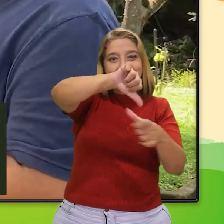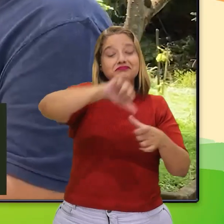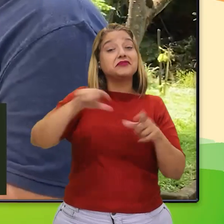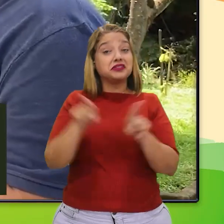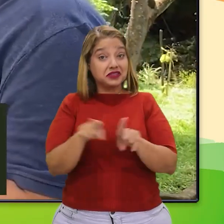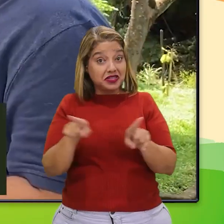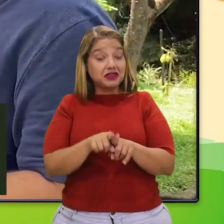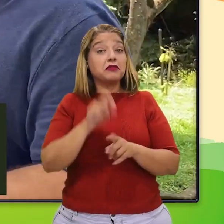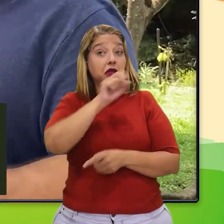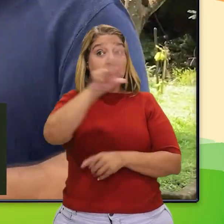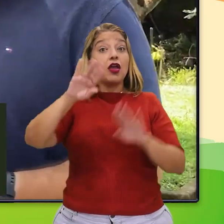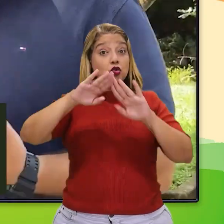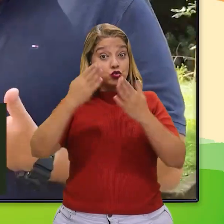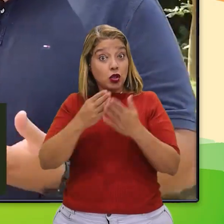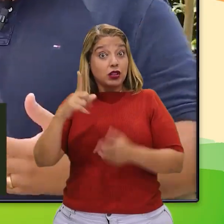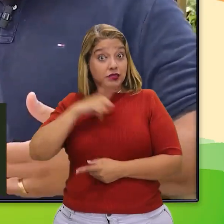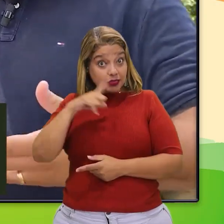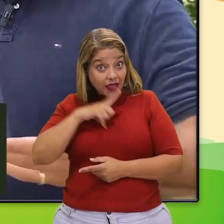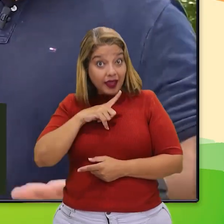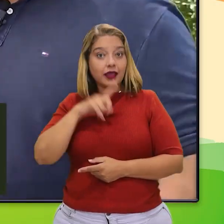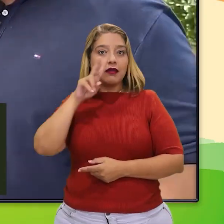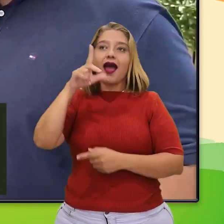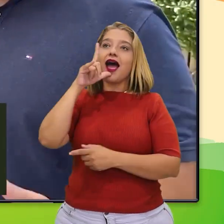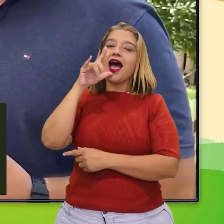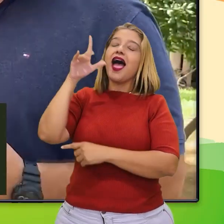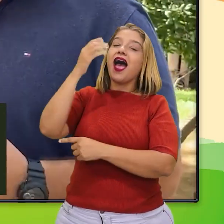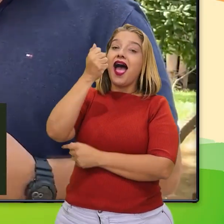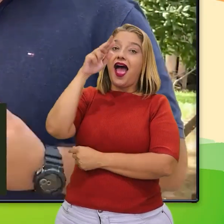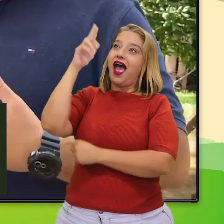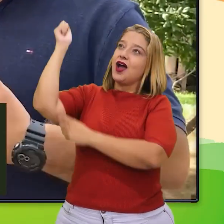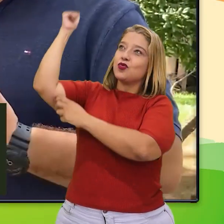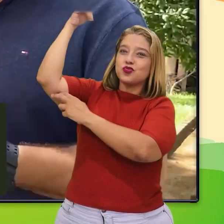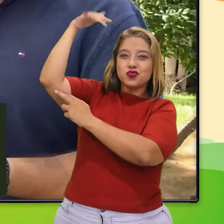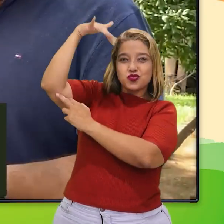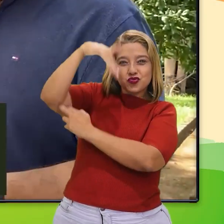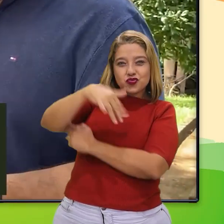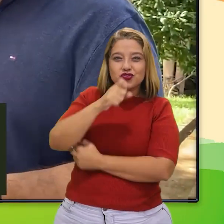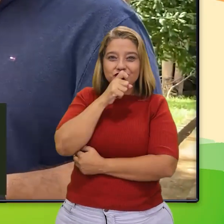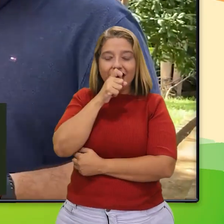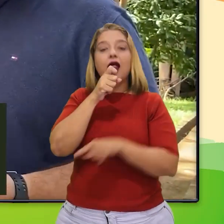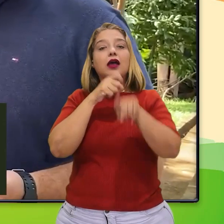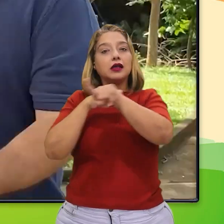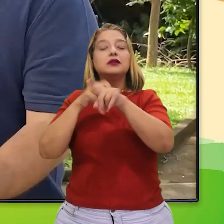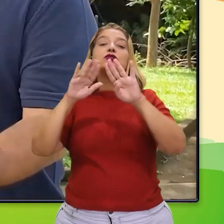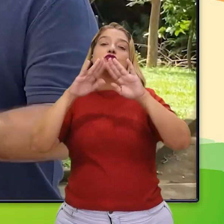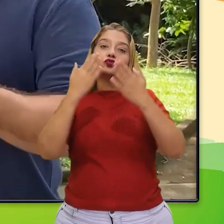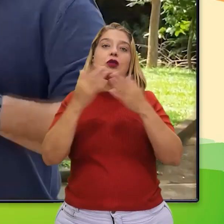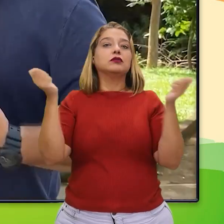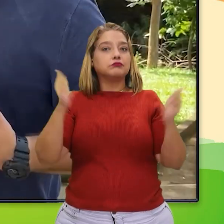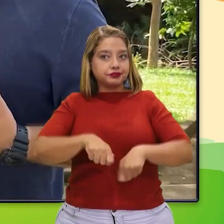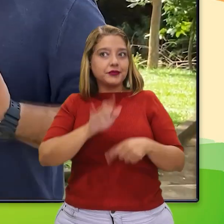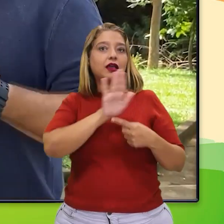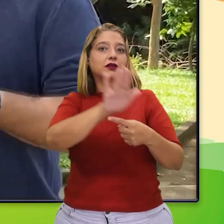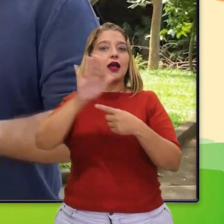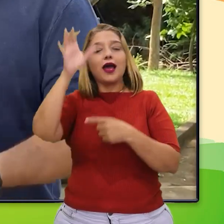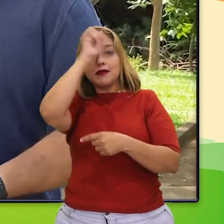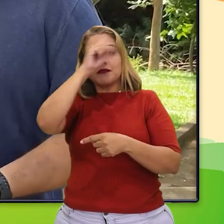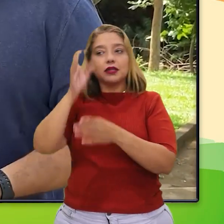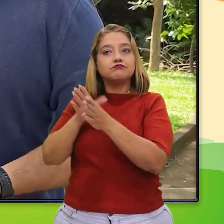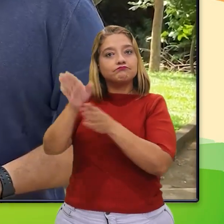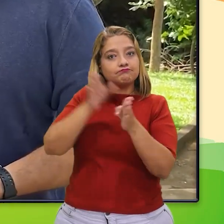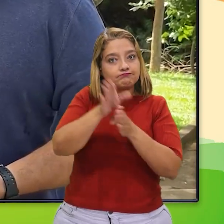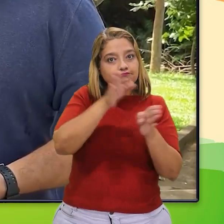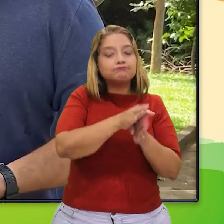tendo o ar-condicionado, acho que a gente pode, num primeiro momento pensando aqui, trabalhar essas três vertentes. Isso traz uma relação de